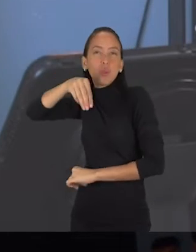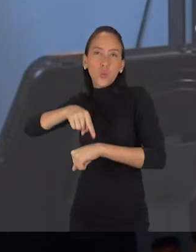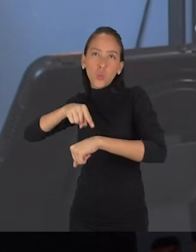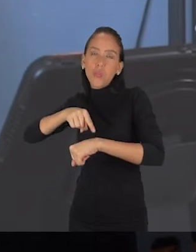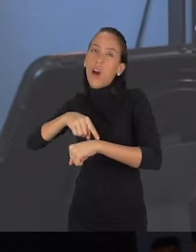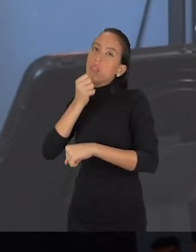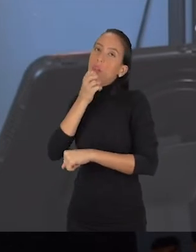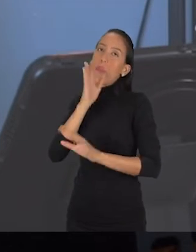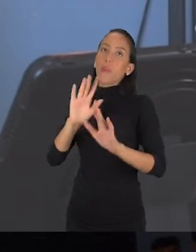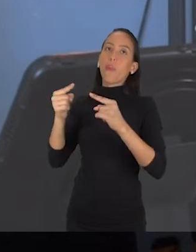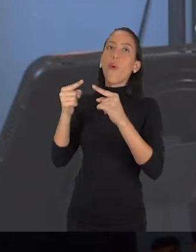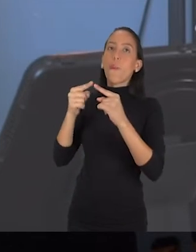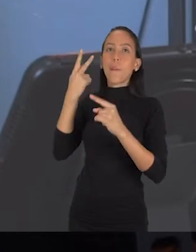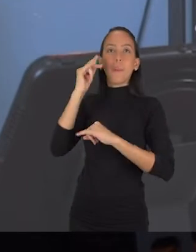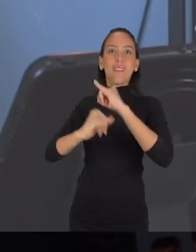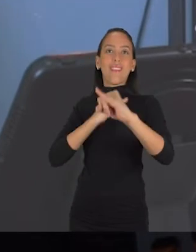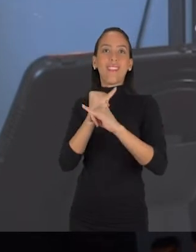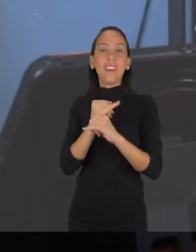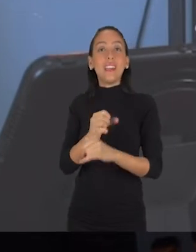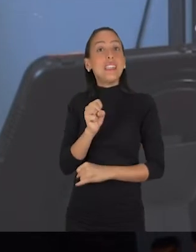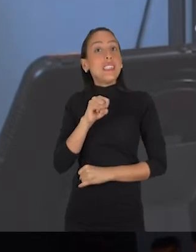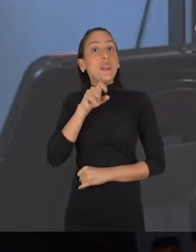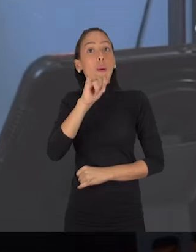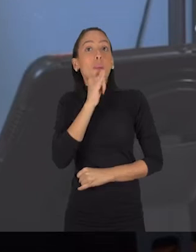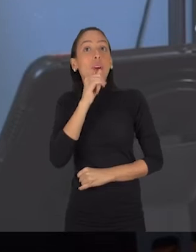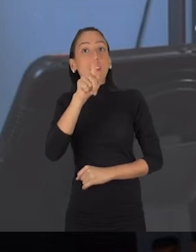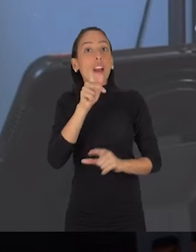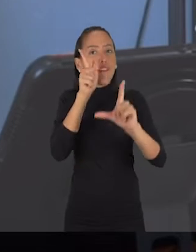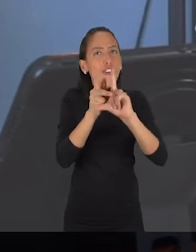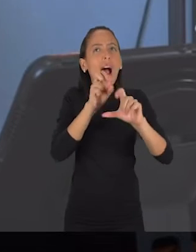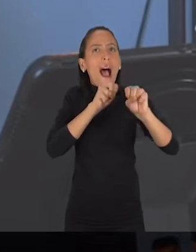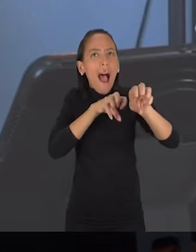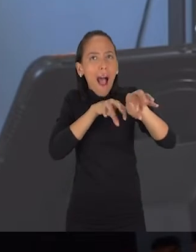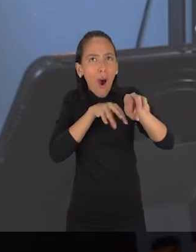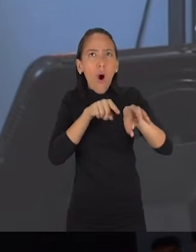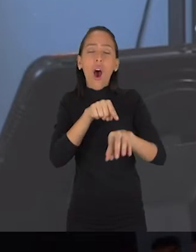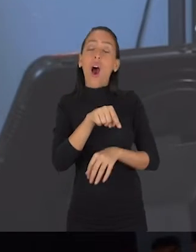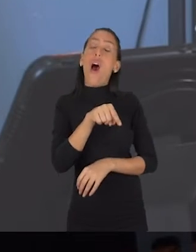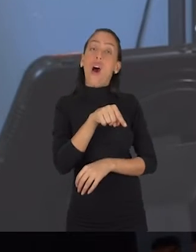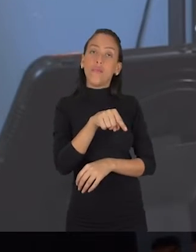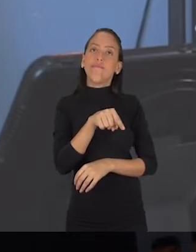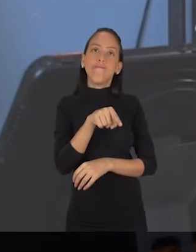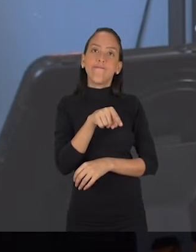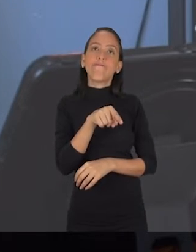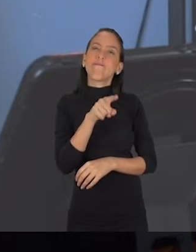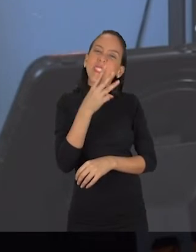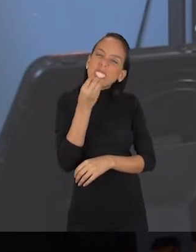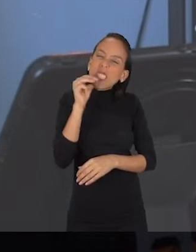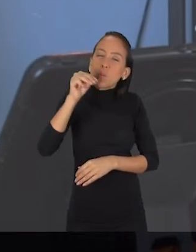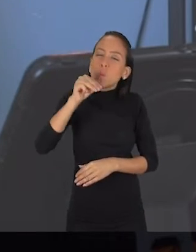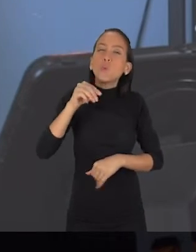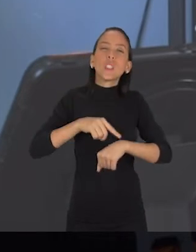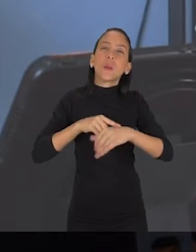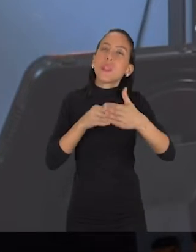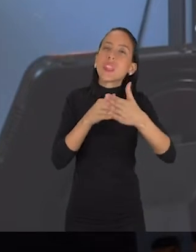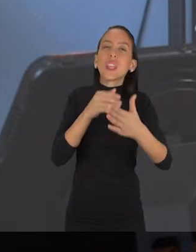10 minutos é um tempo bacana para a internet. Agora, se você estiver fazendo uma videoaula, essa videoaula é interessante ela não passar de 30